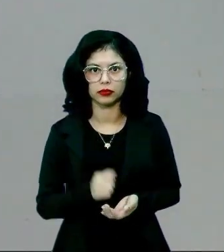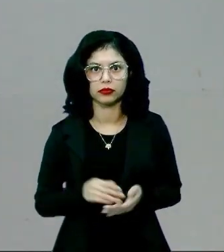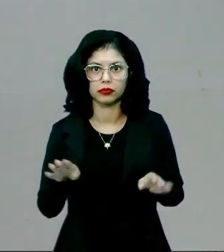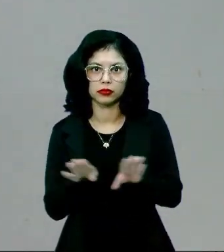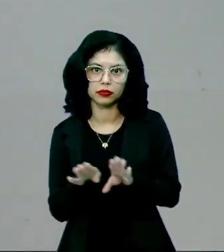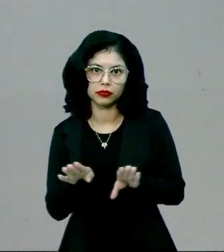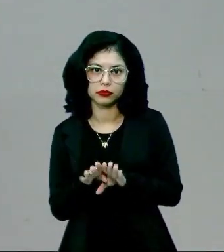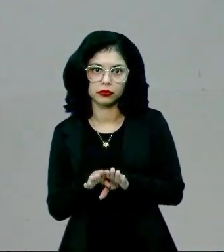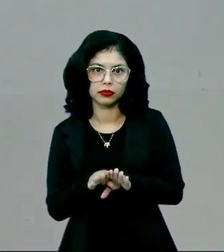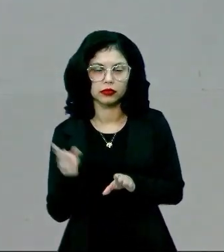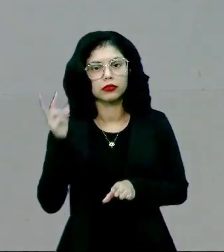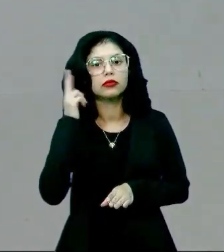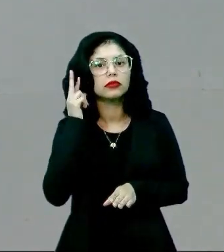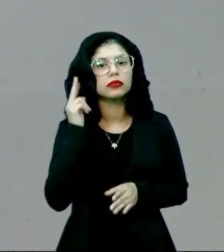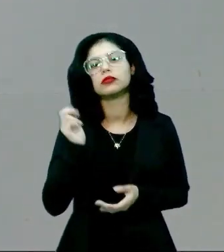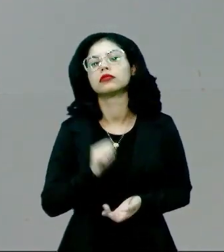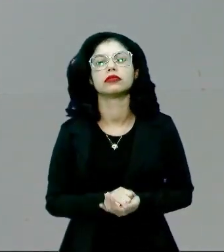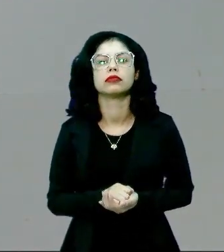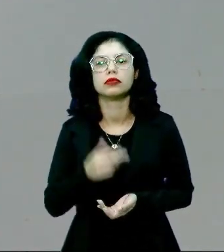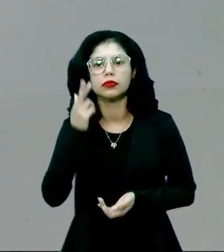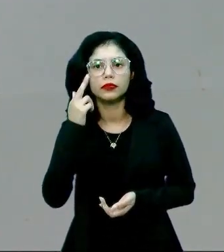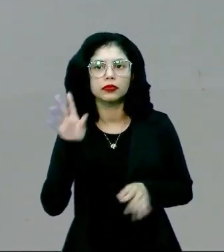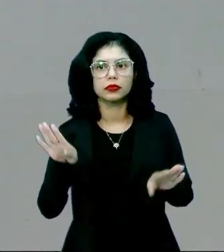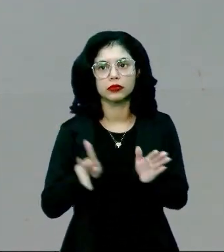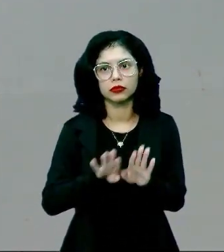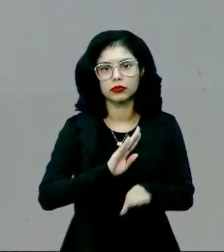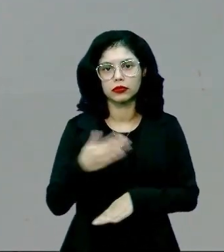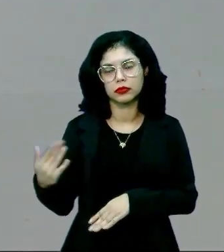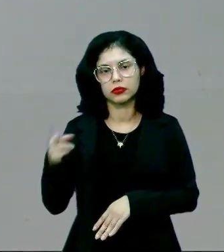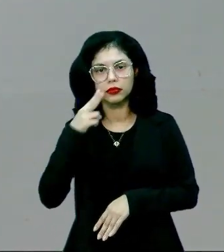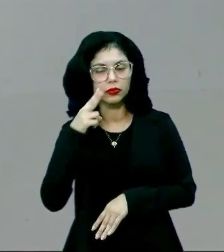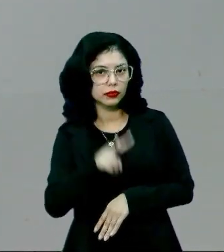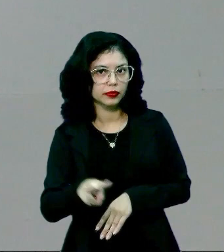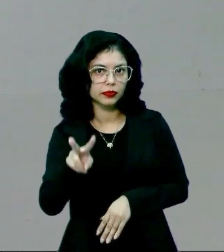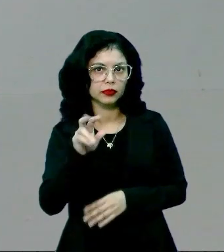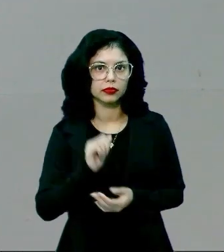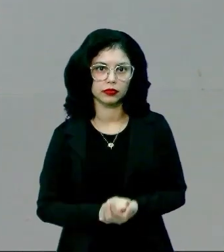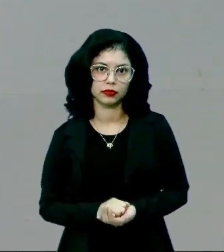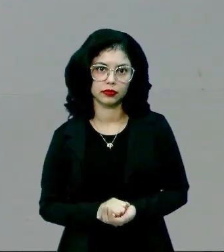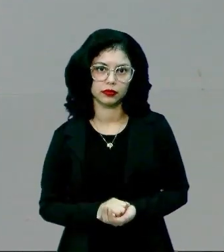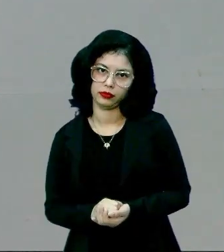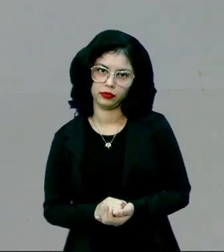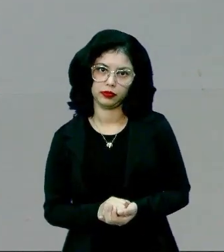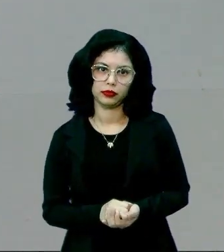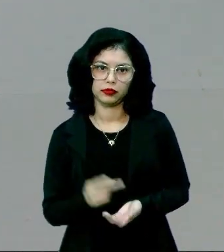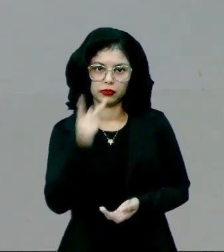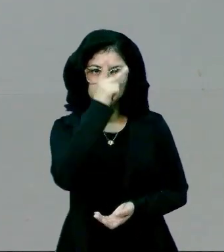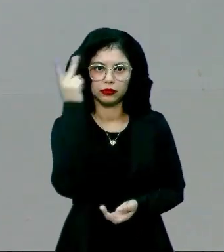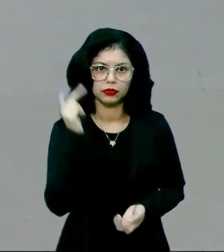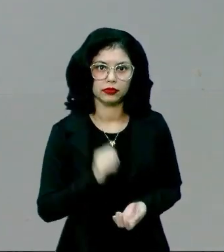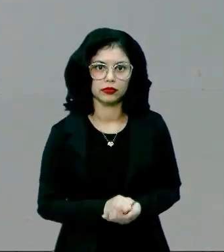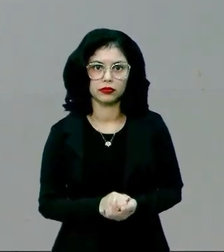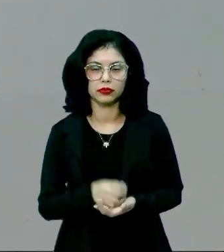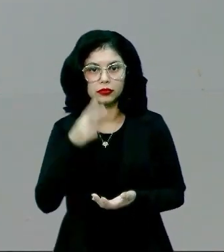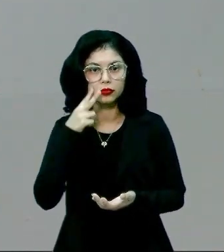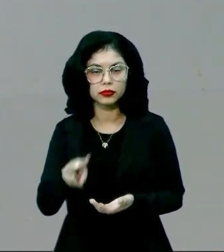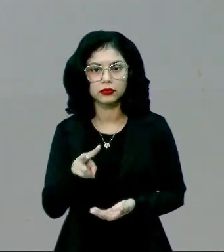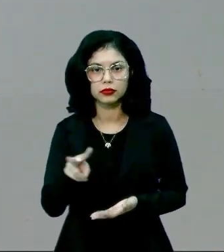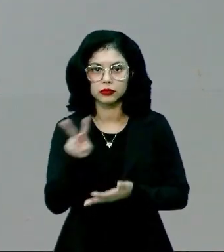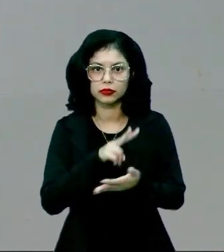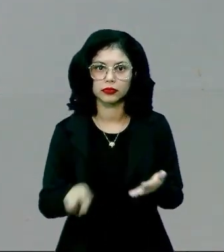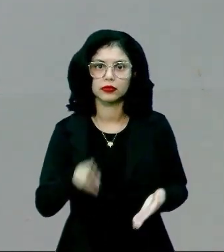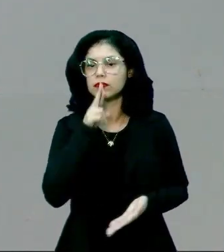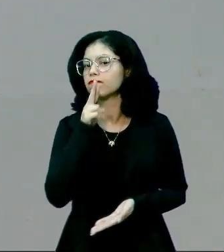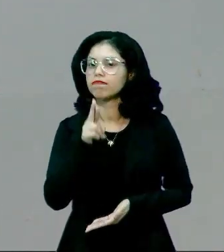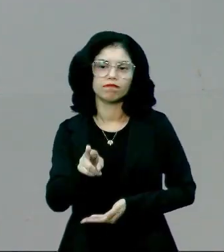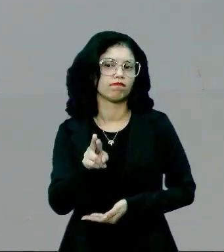vocabulário normal mesmo, comum, quando você visualiza ali e a pessoa, ela visualizou